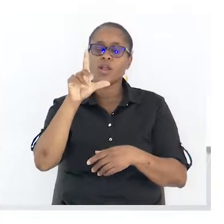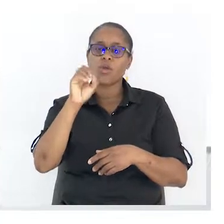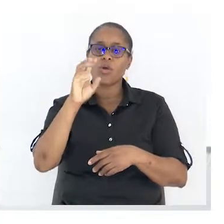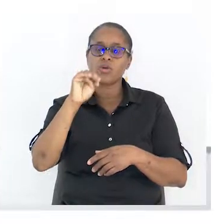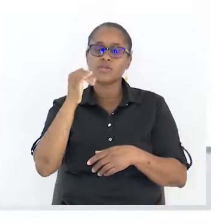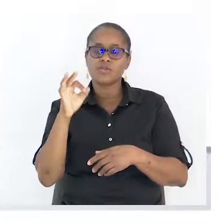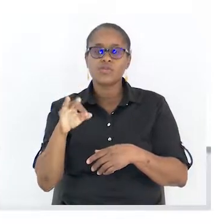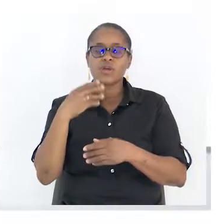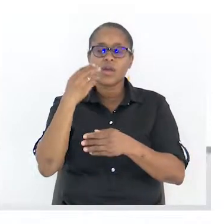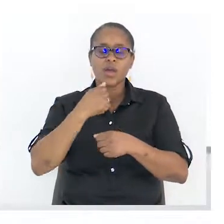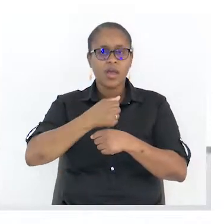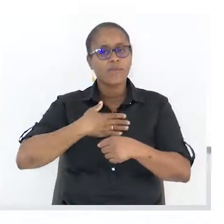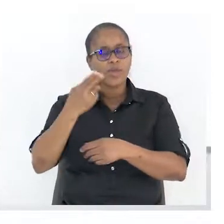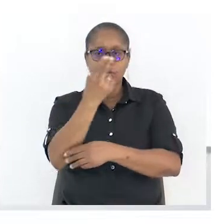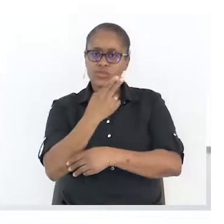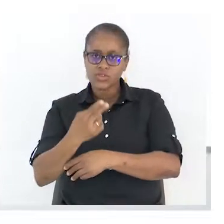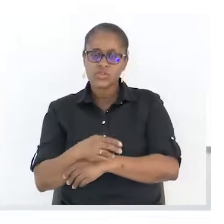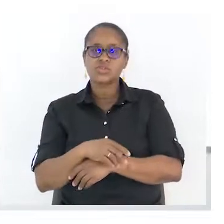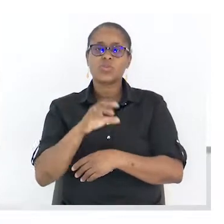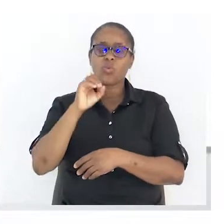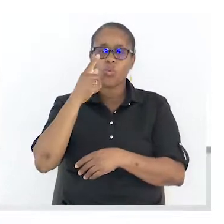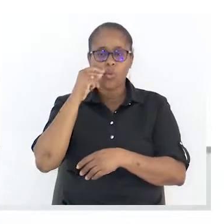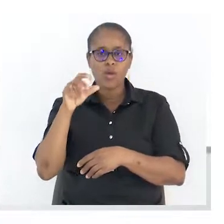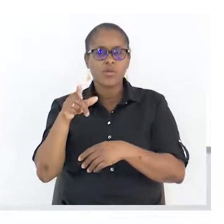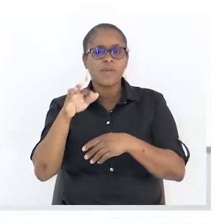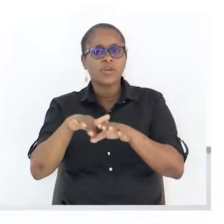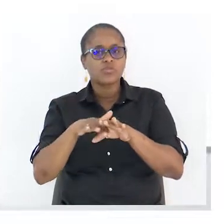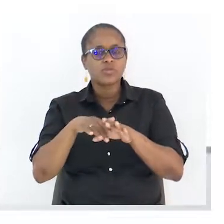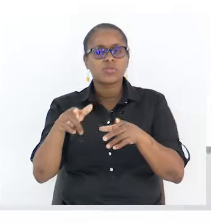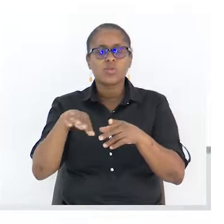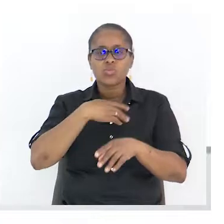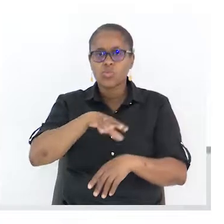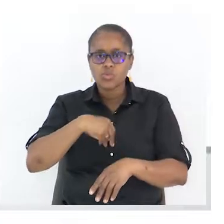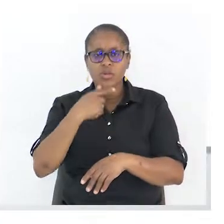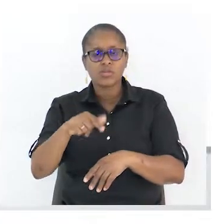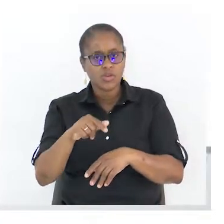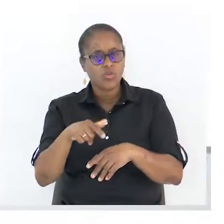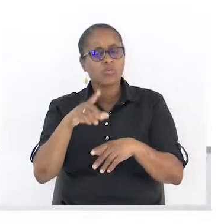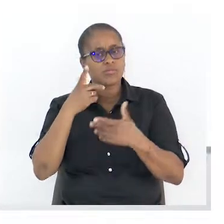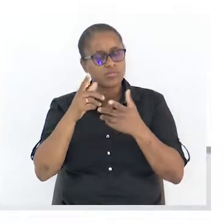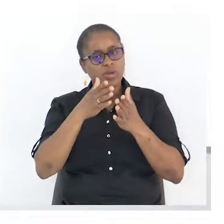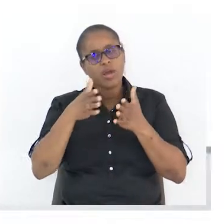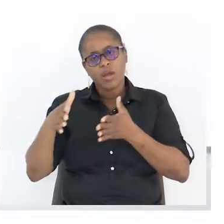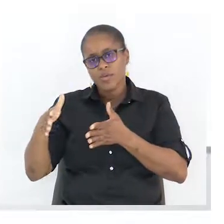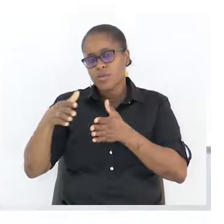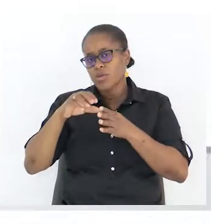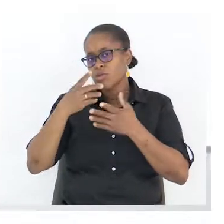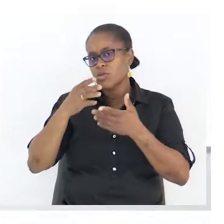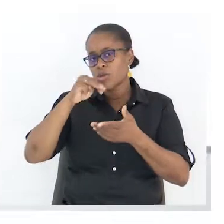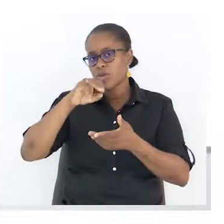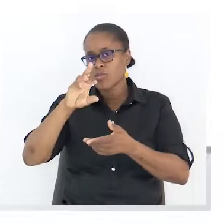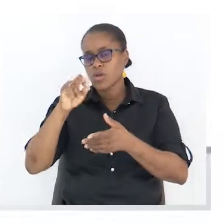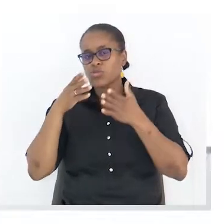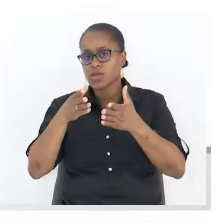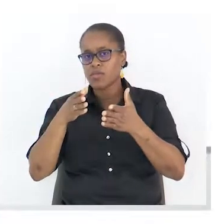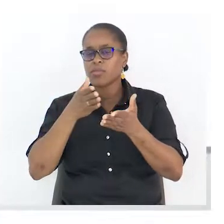Participa de uma concepção de mundo, tem uma linha de conduta moral, contribui para manter ou para modificar uma